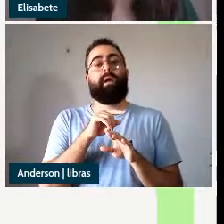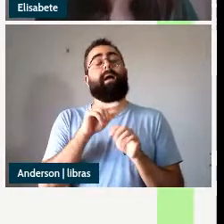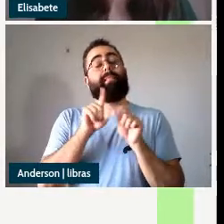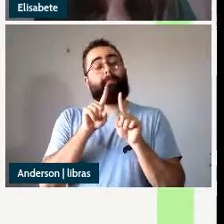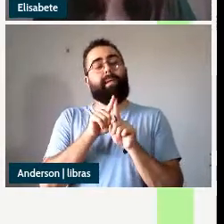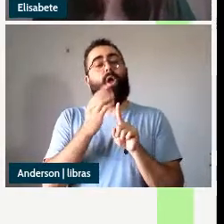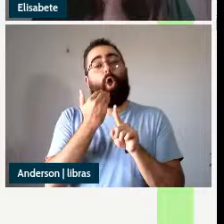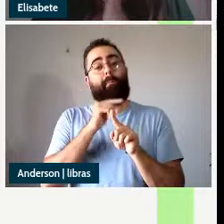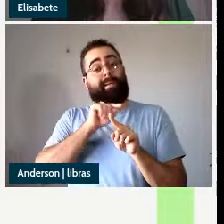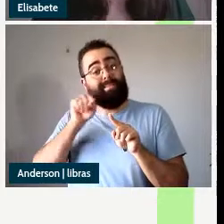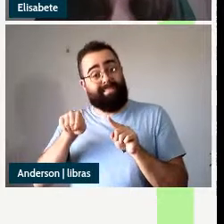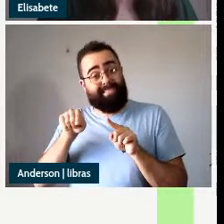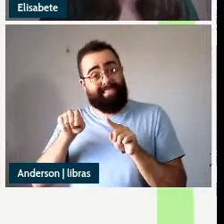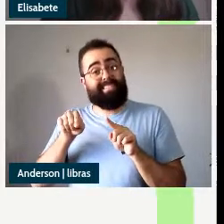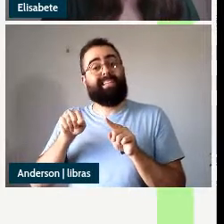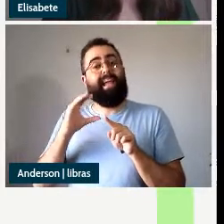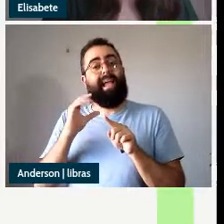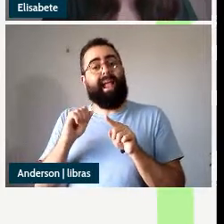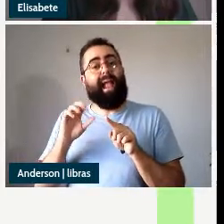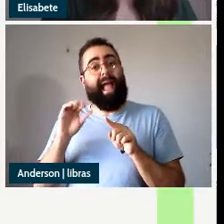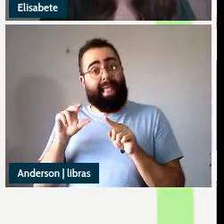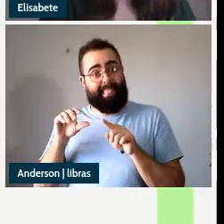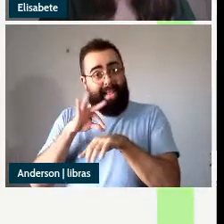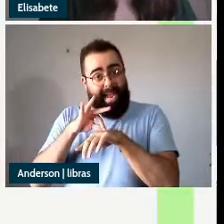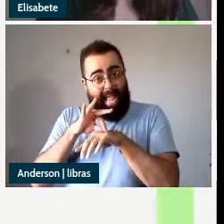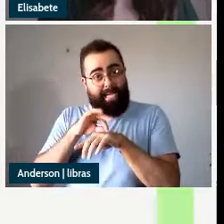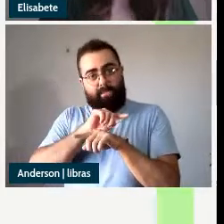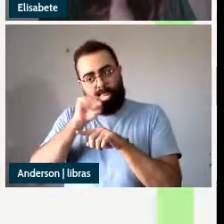e ele também vai receber um papel temático do adjetivo